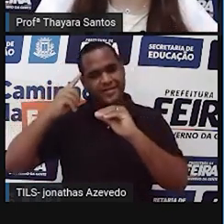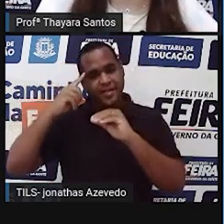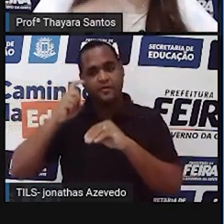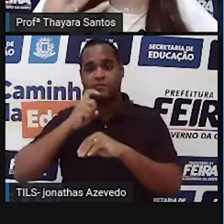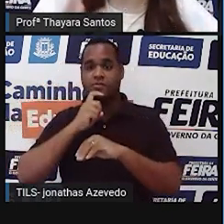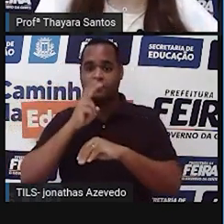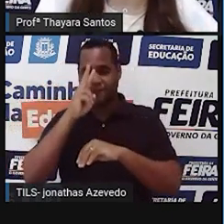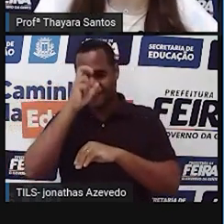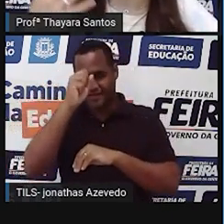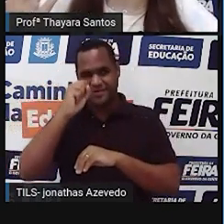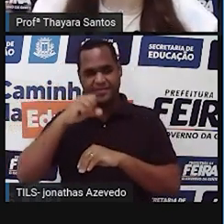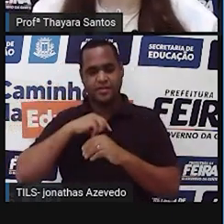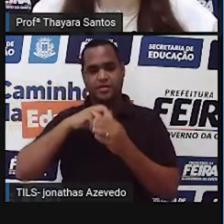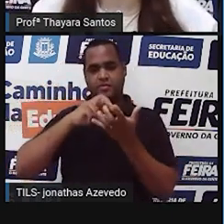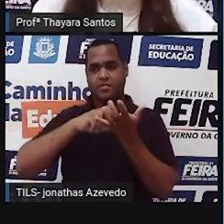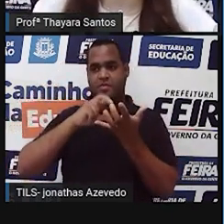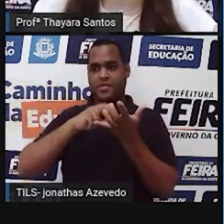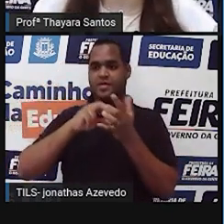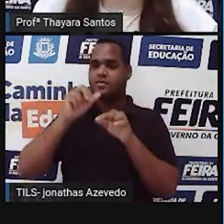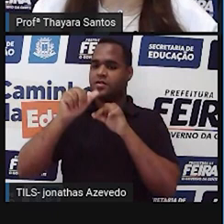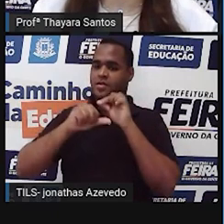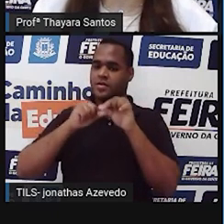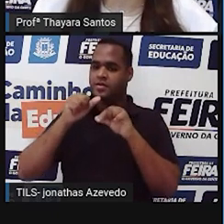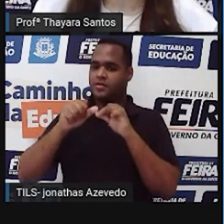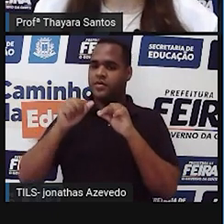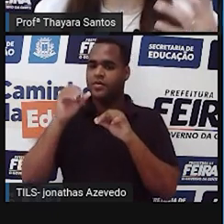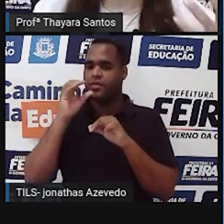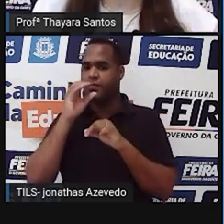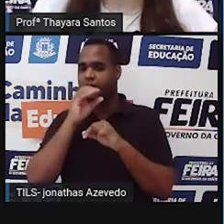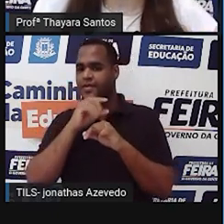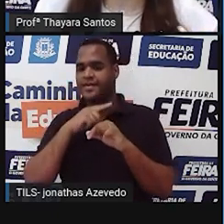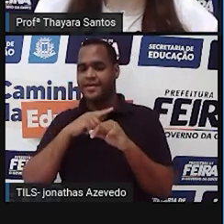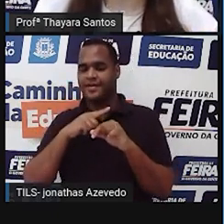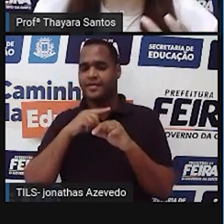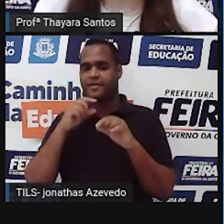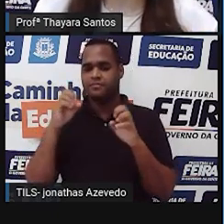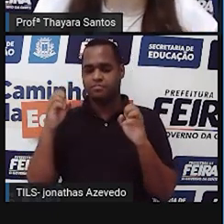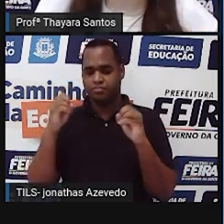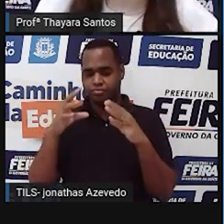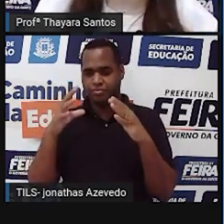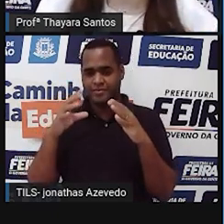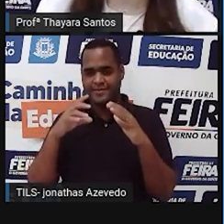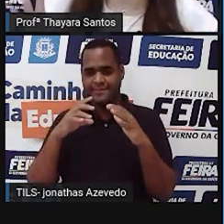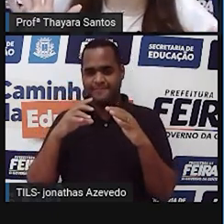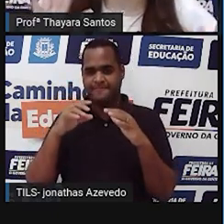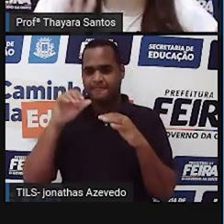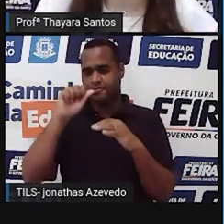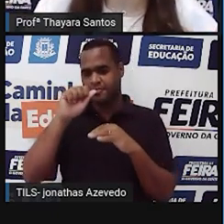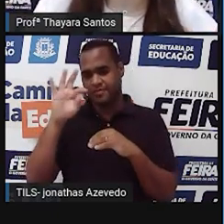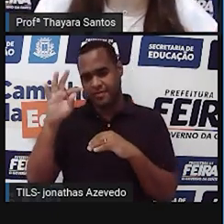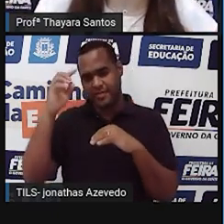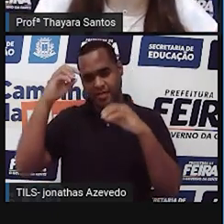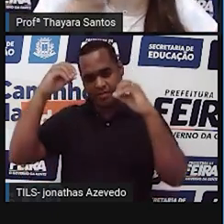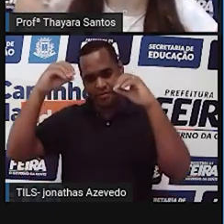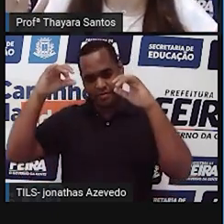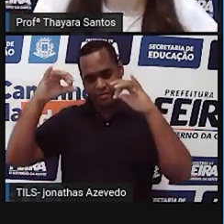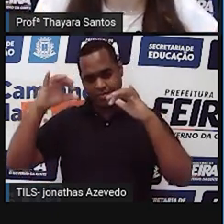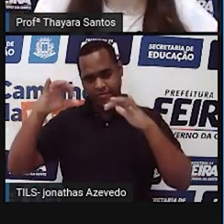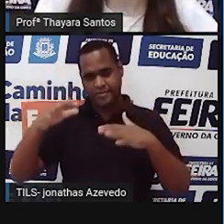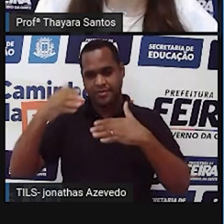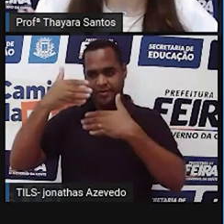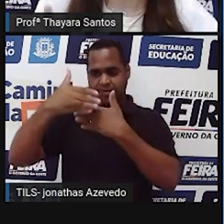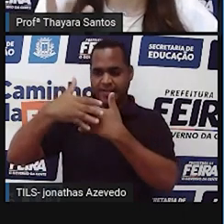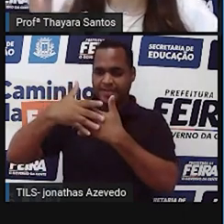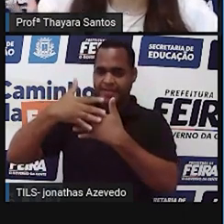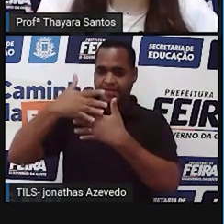mais frio, começou a amanhecer o tempo que foi ficando mais quente. Aí, teve esse choque térmico ali na atmosfera, acabou entrando em contato com